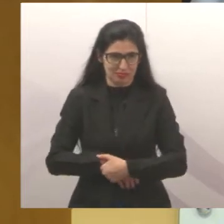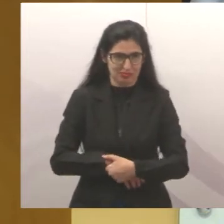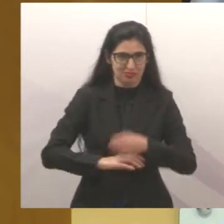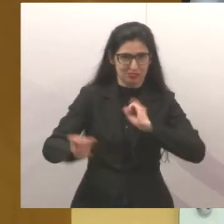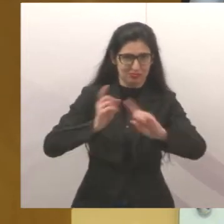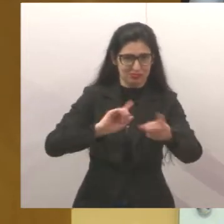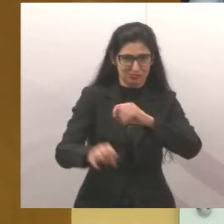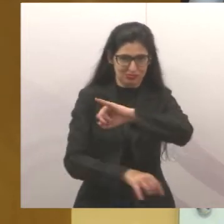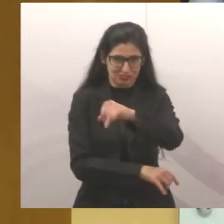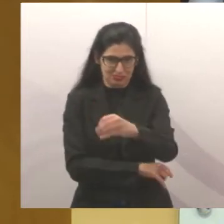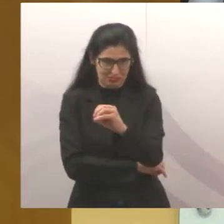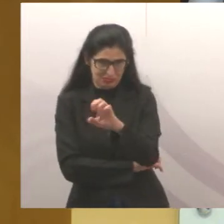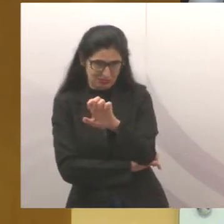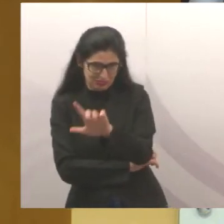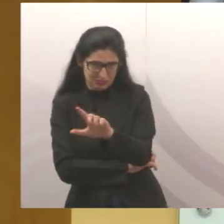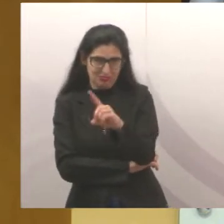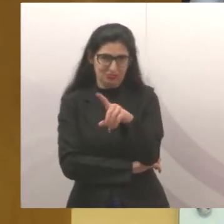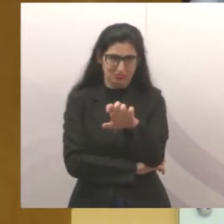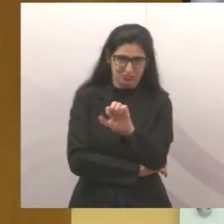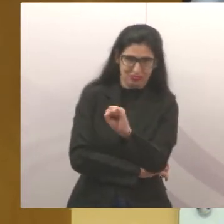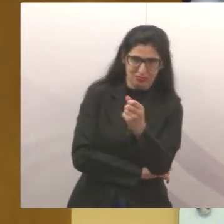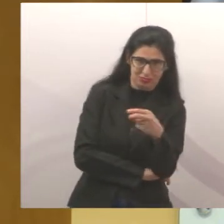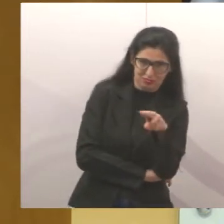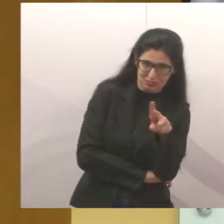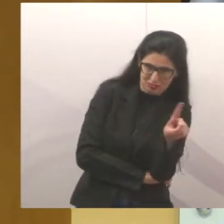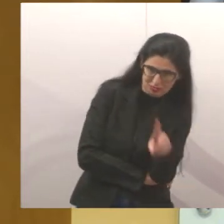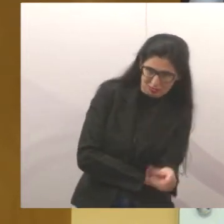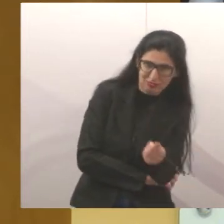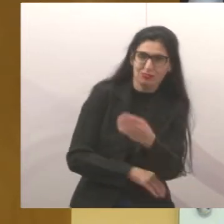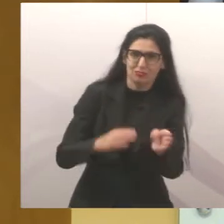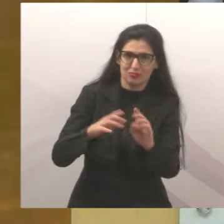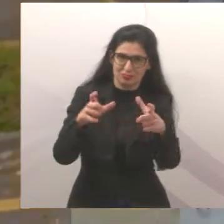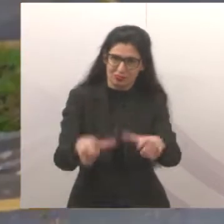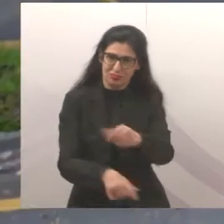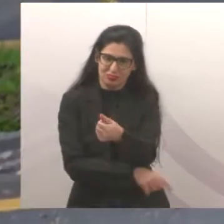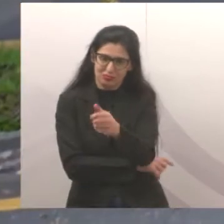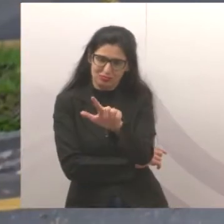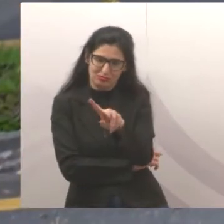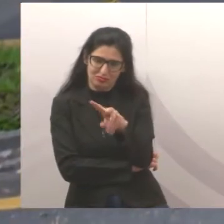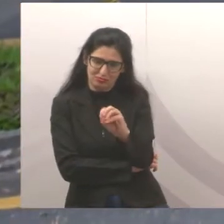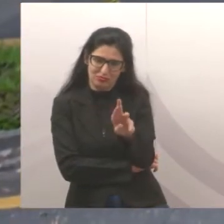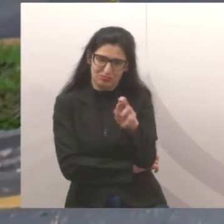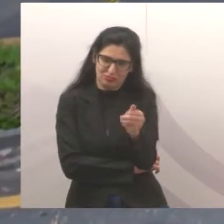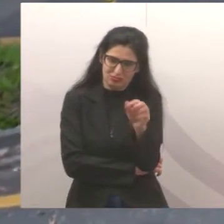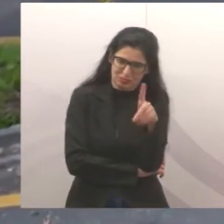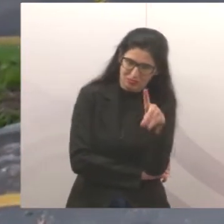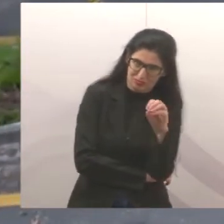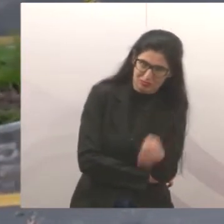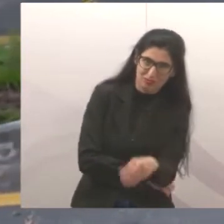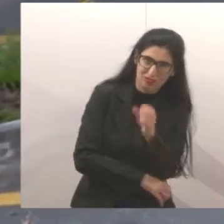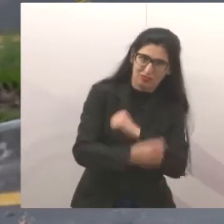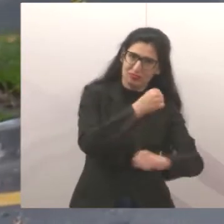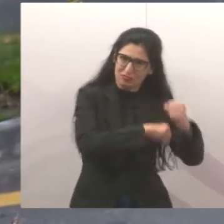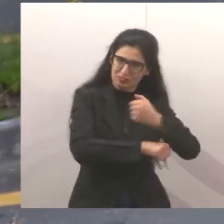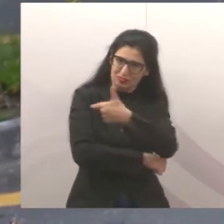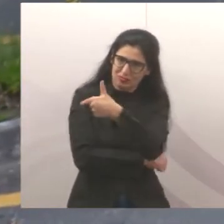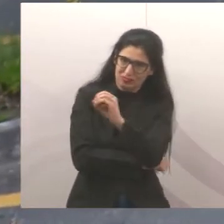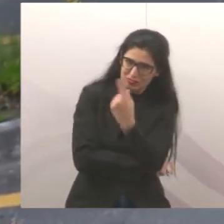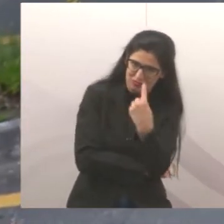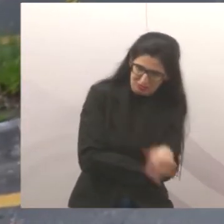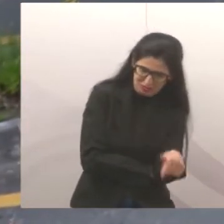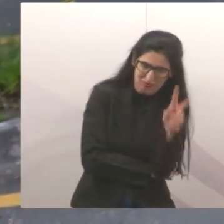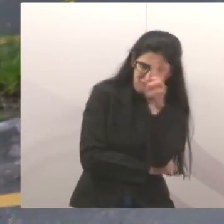de Sousa, no bairro Jardim Alvorada, por favor. Senhor João, em 2017, o senhor foi no meu